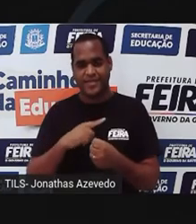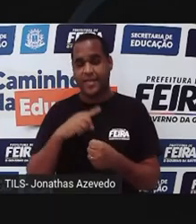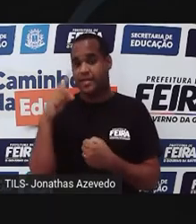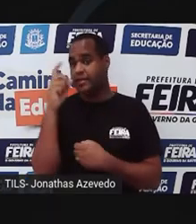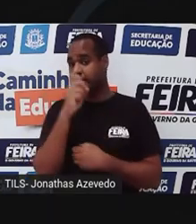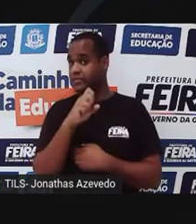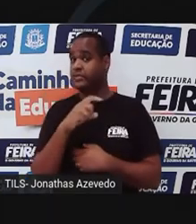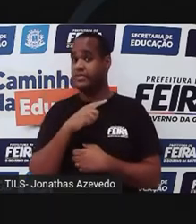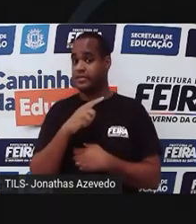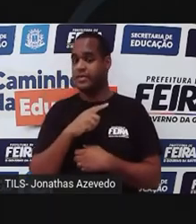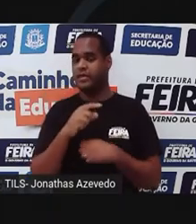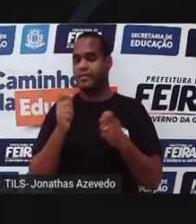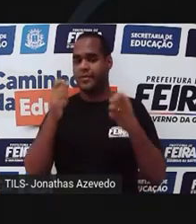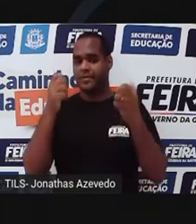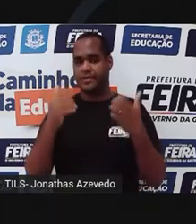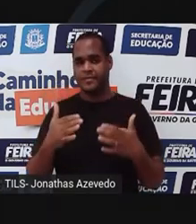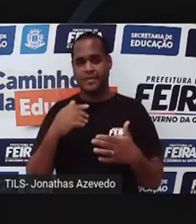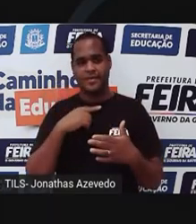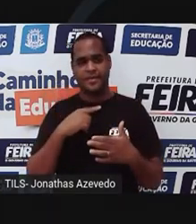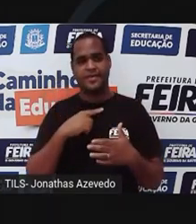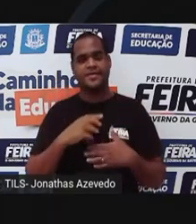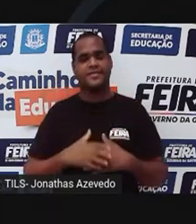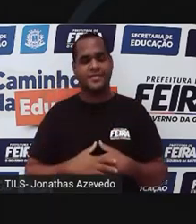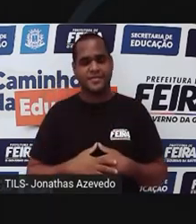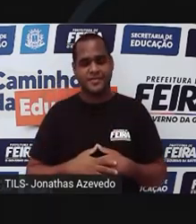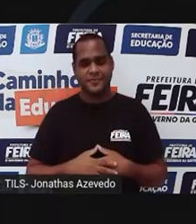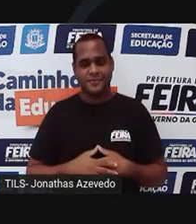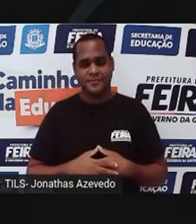difícil, pois ela tem muito mais massa.